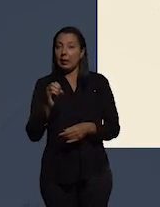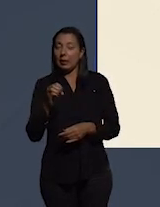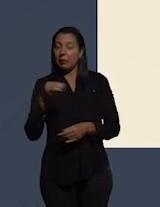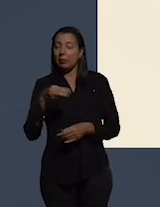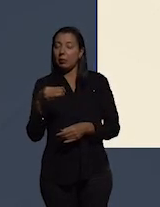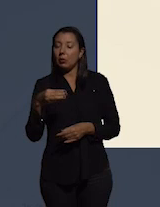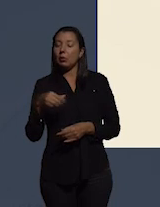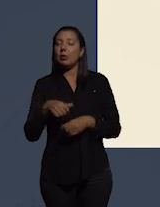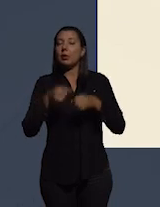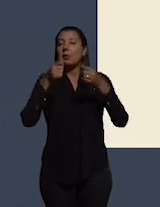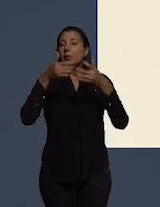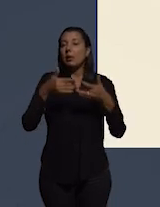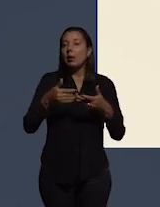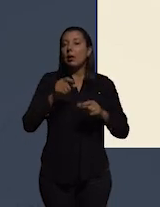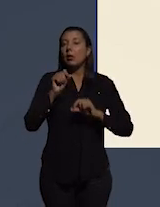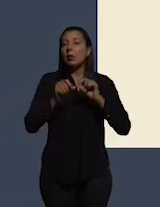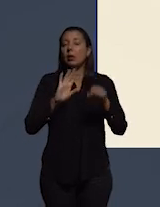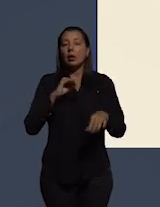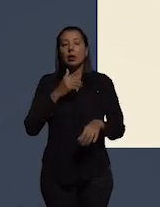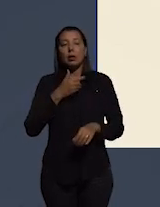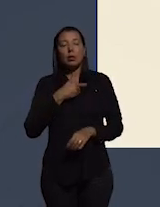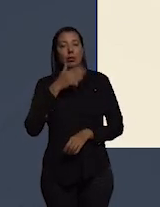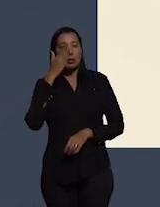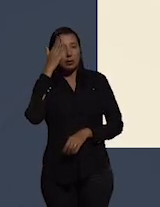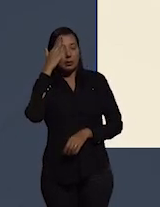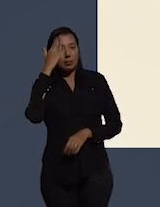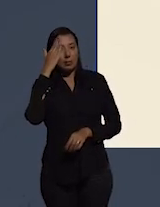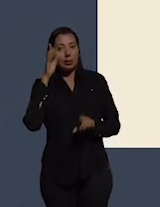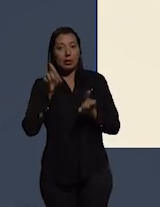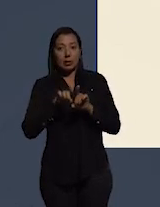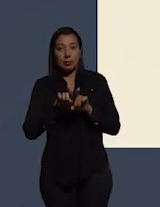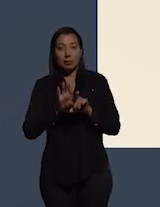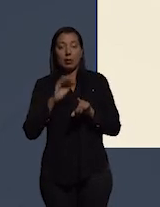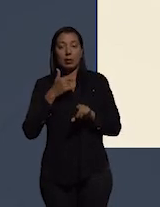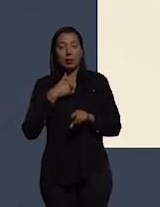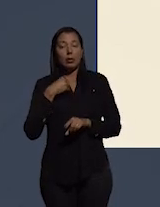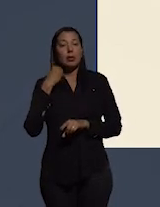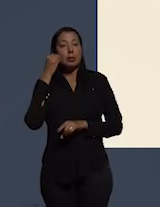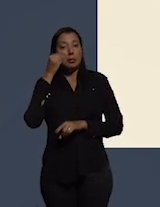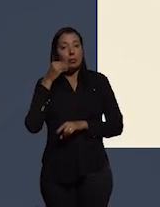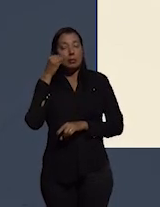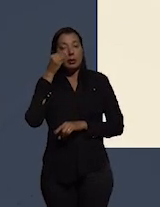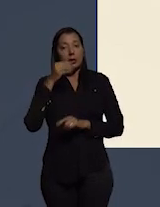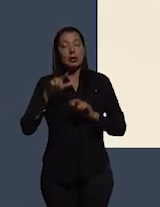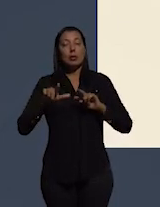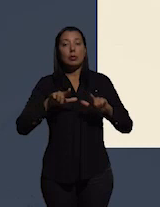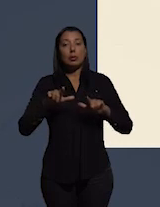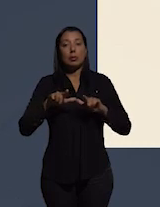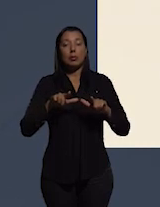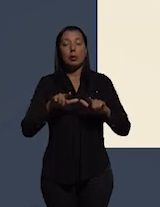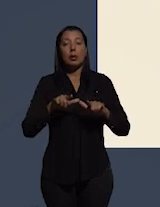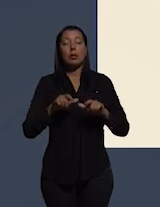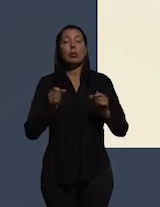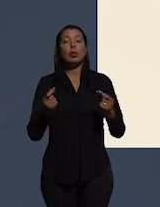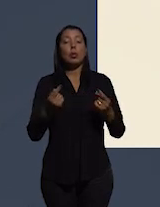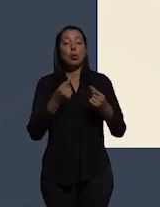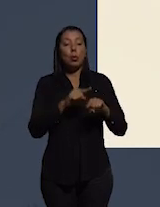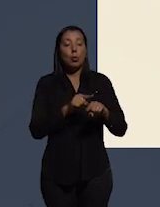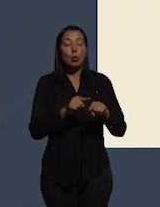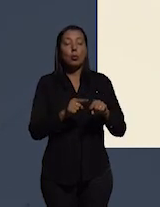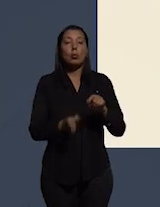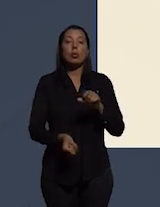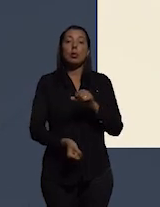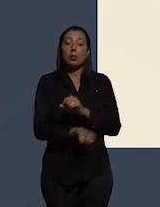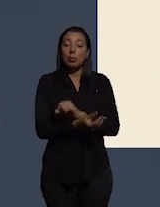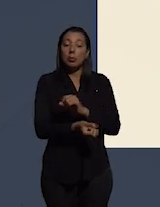a vocês um pouquinho da nossa sabedoria e nossa experiência no trabalho com o combate à corrupção em todo o mundo.